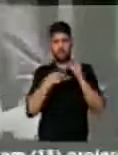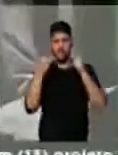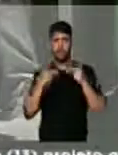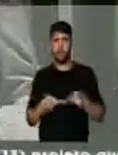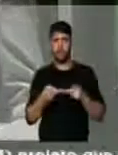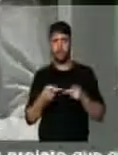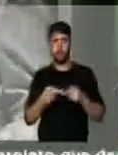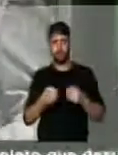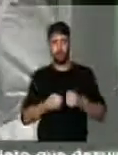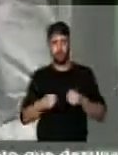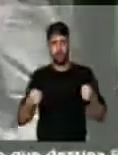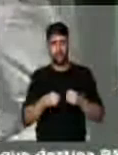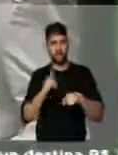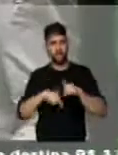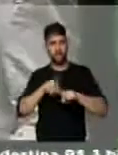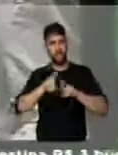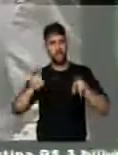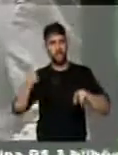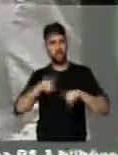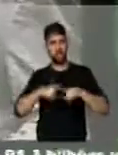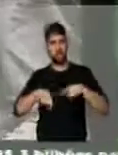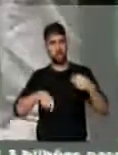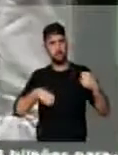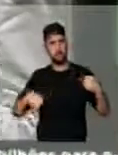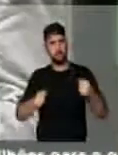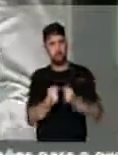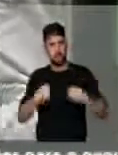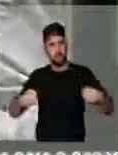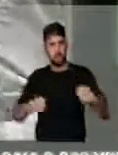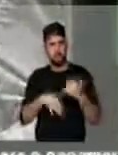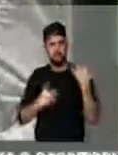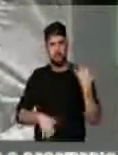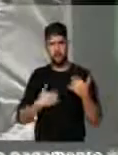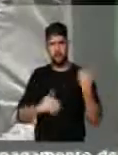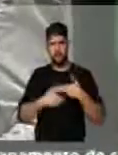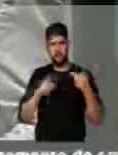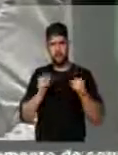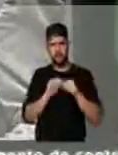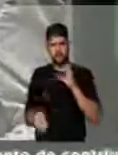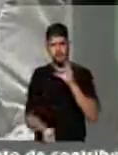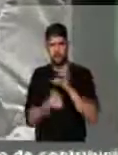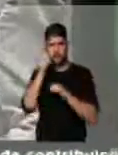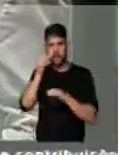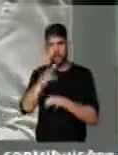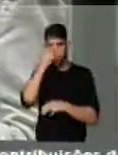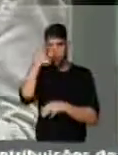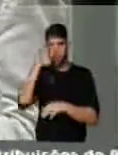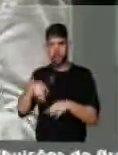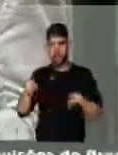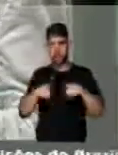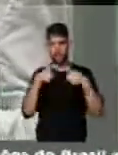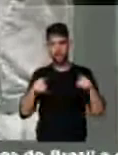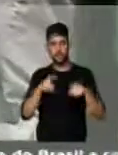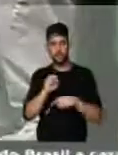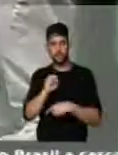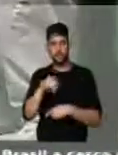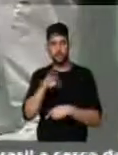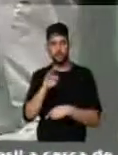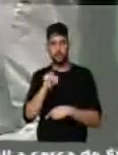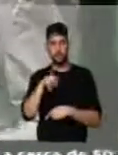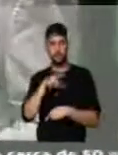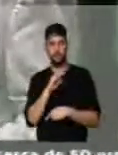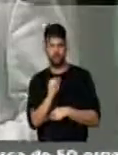tocando vários instrumentos, e ele cria lá a figura da orquestra sanfônica.